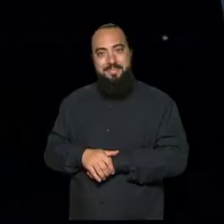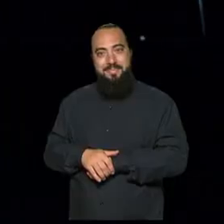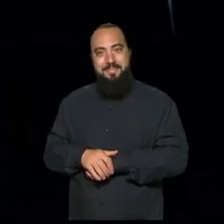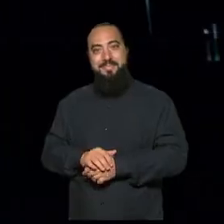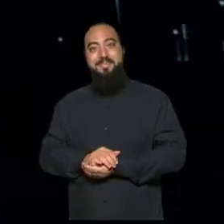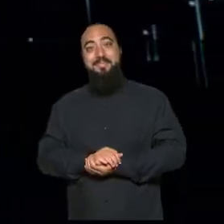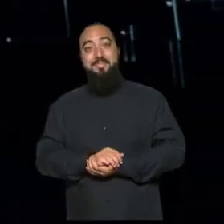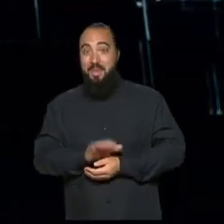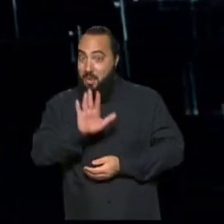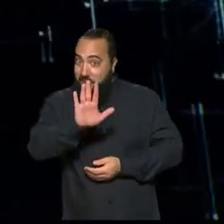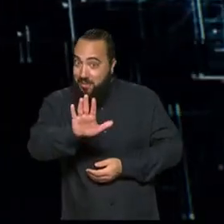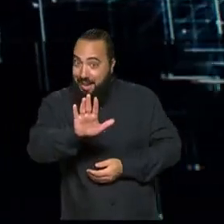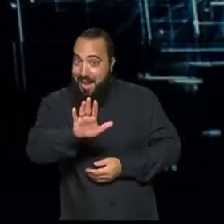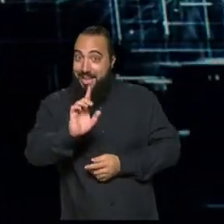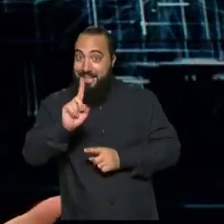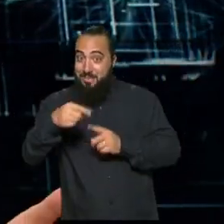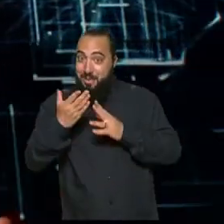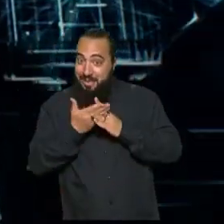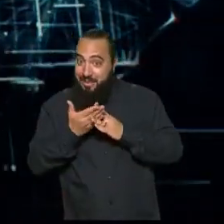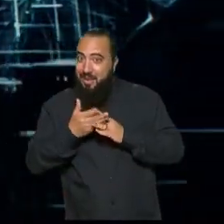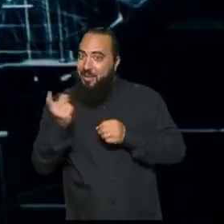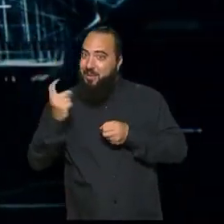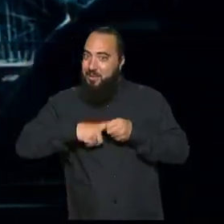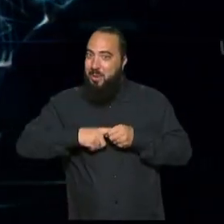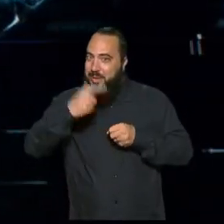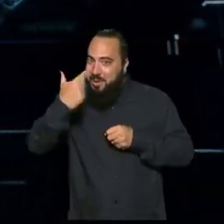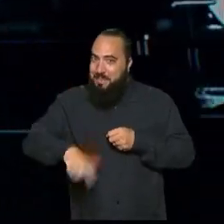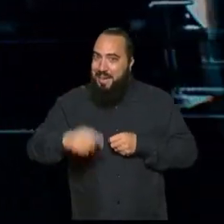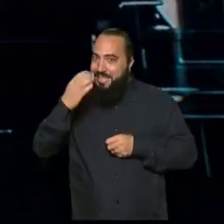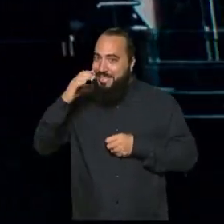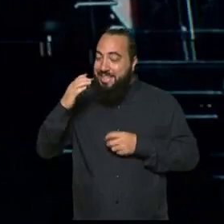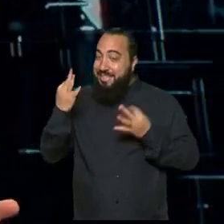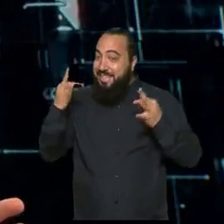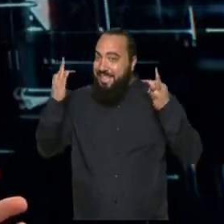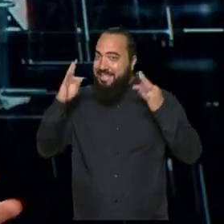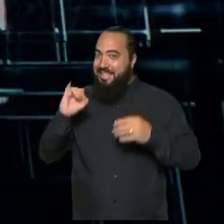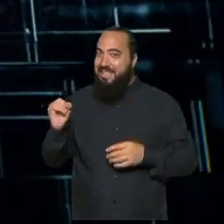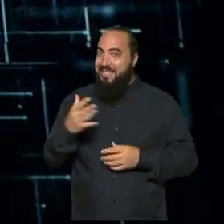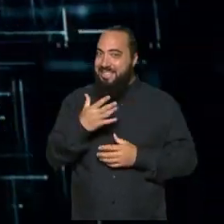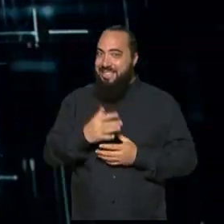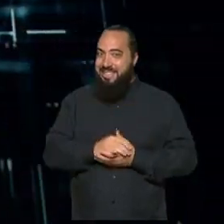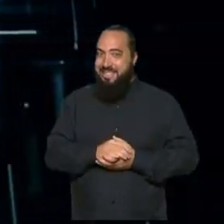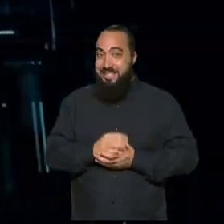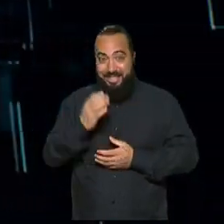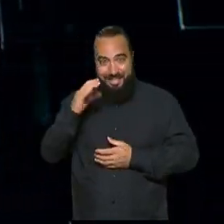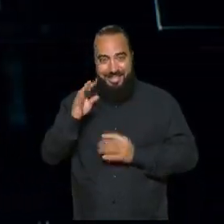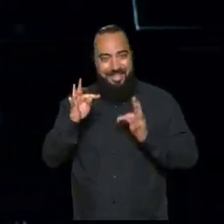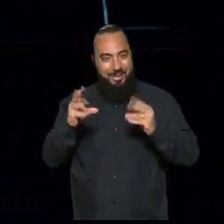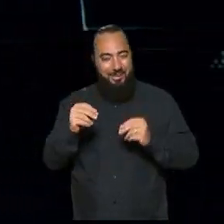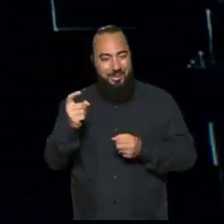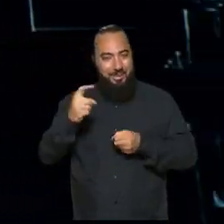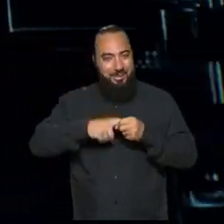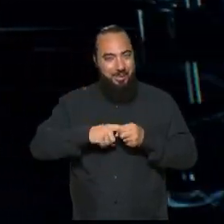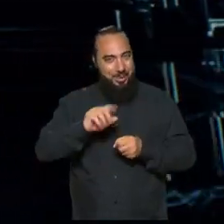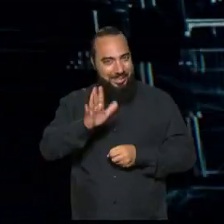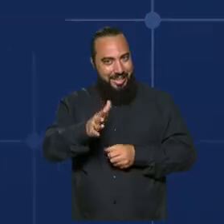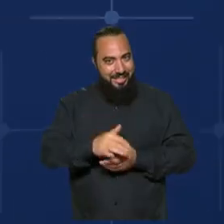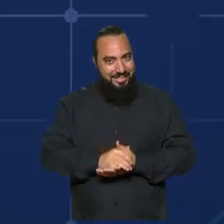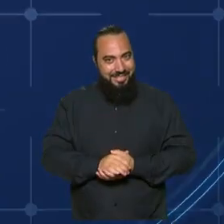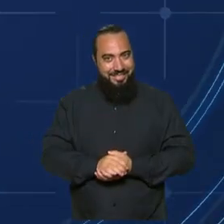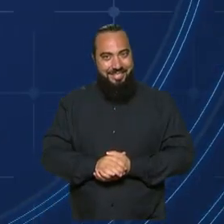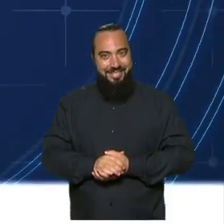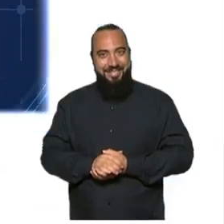E fique aí que depois do intervalo a gente volta com mais Ciência, Tecnologia e Inovação. O Ciência é Tudo volta já já!